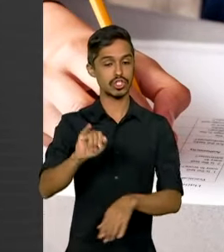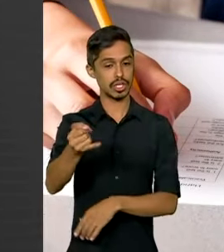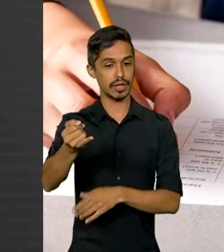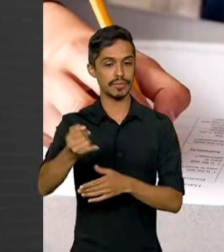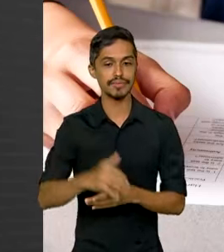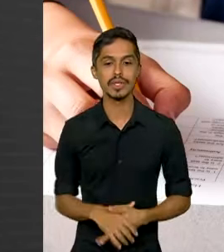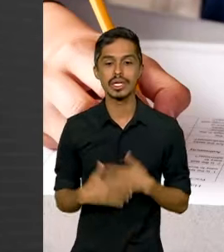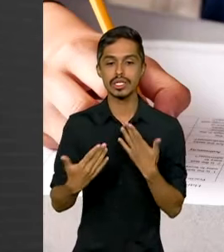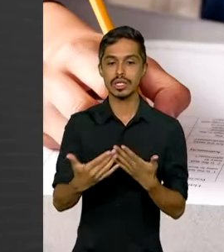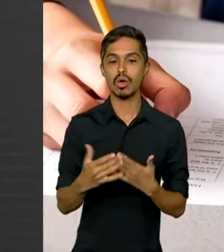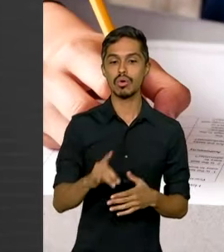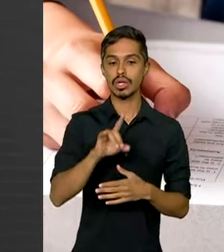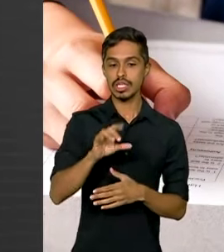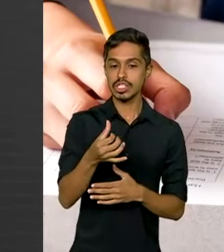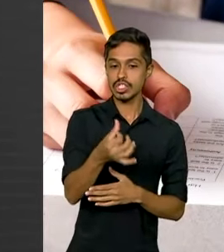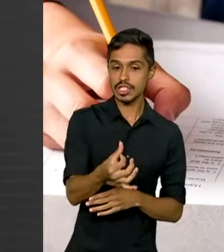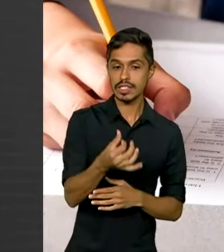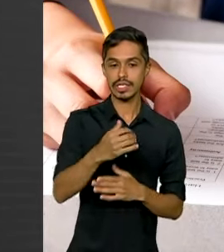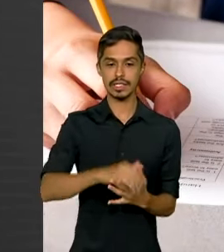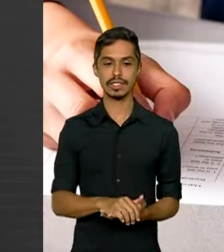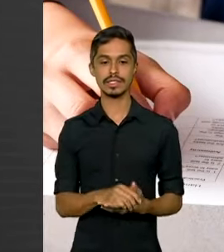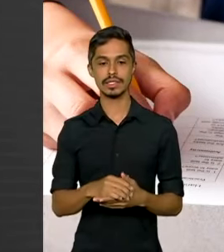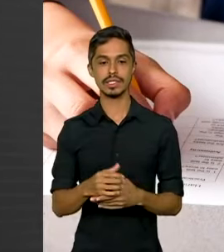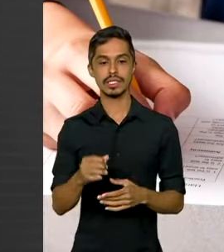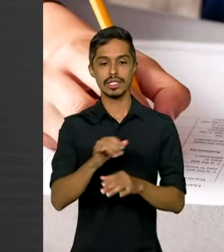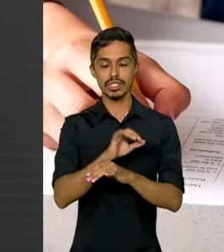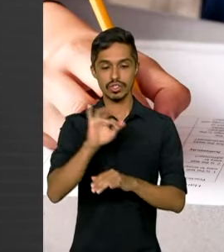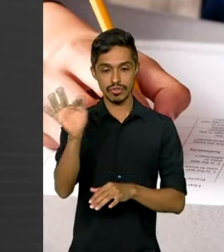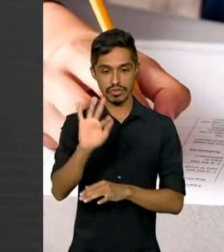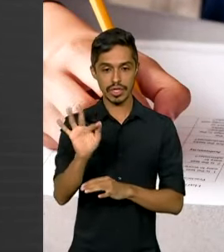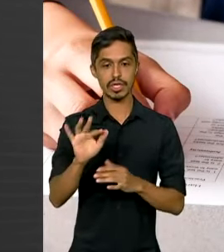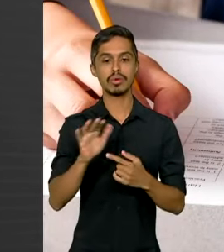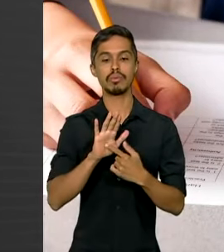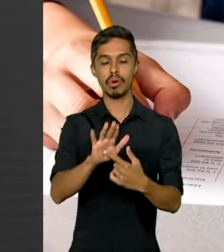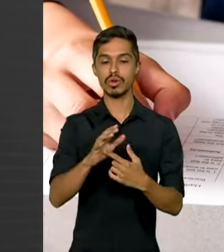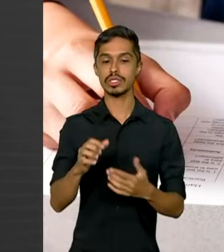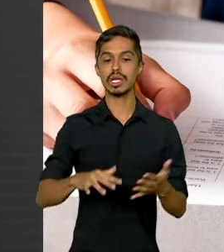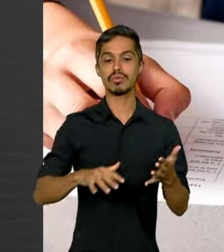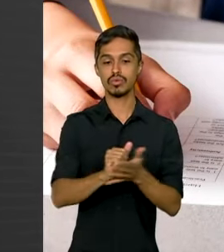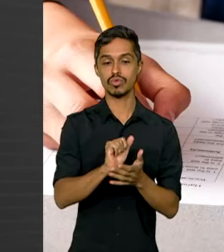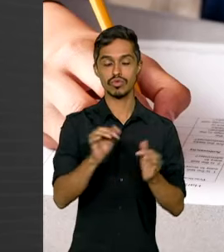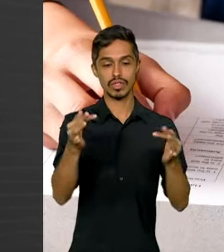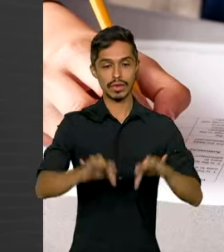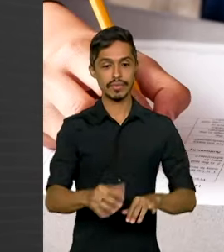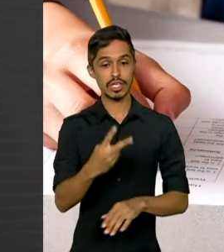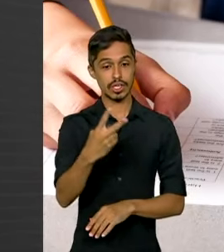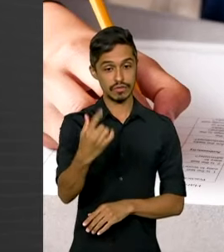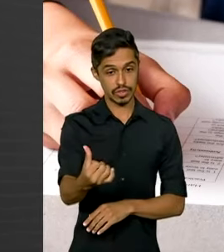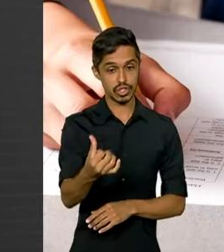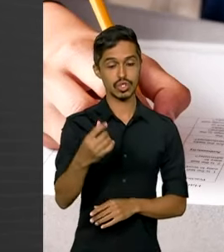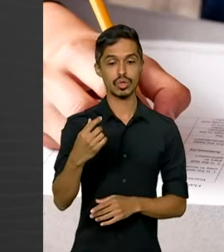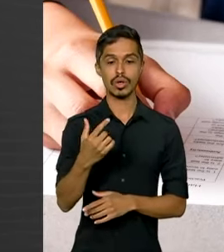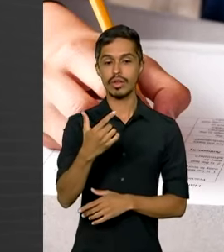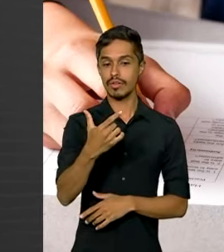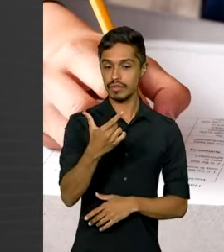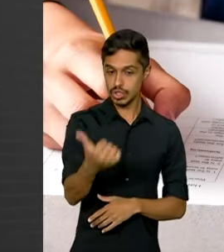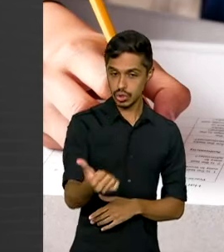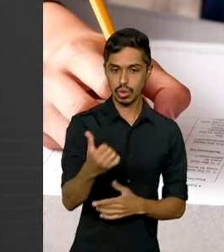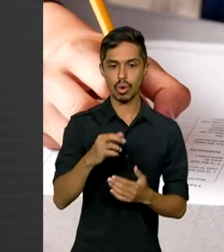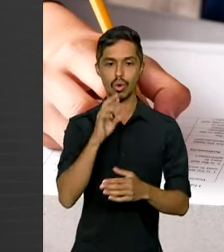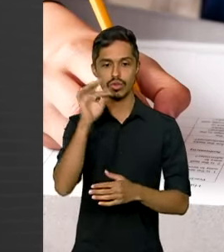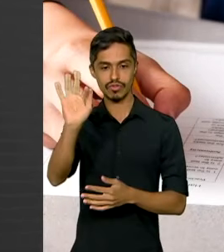isenção sai no dia 6 de fevereiro. Também no próximo mês, no dia 21, será liberado o resultado